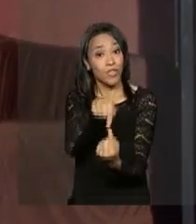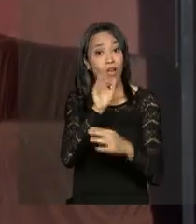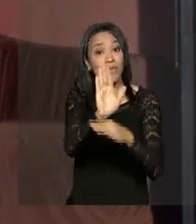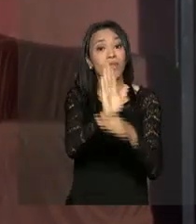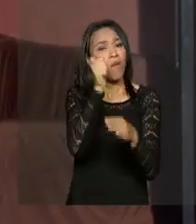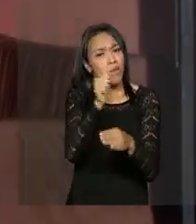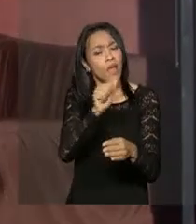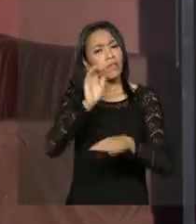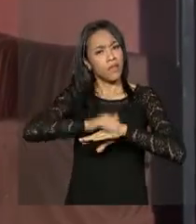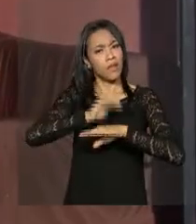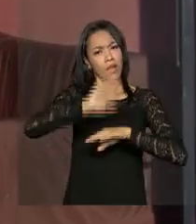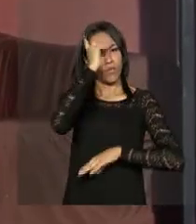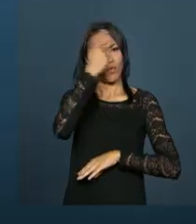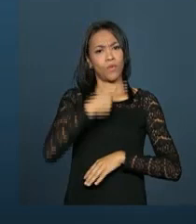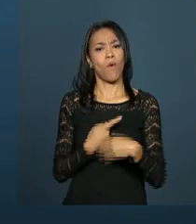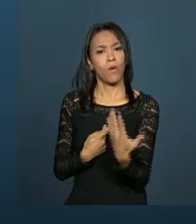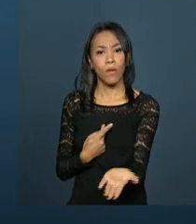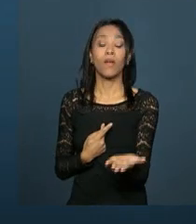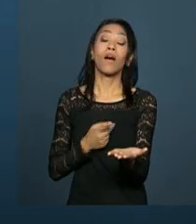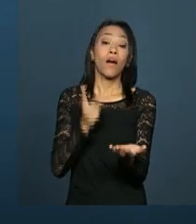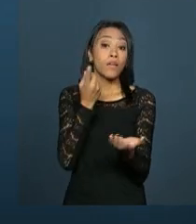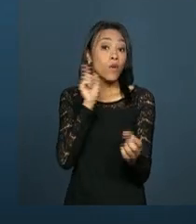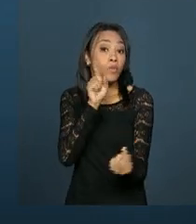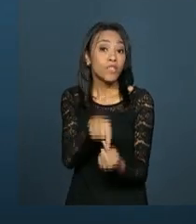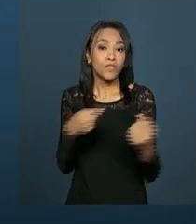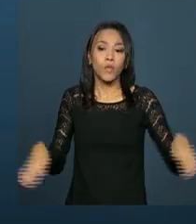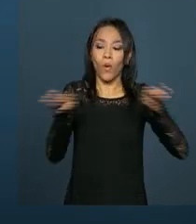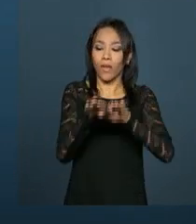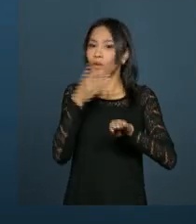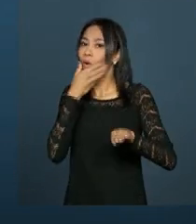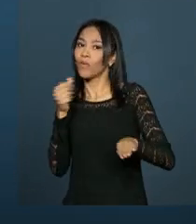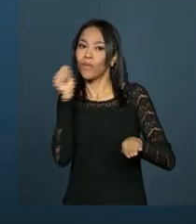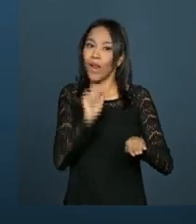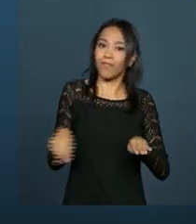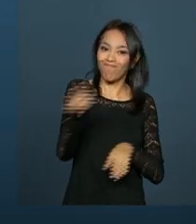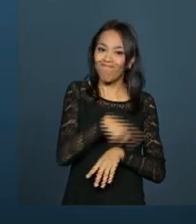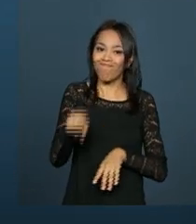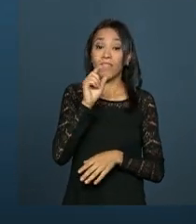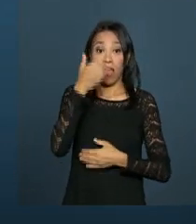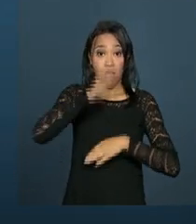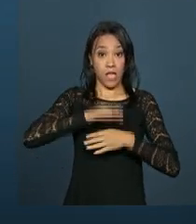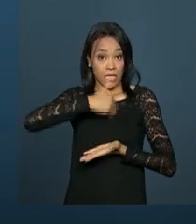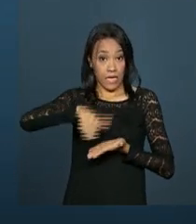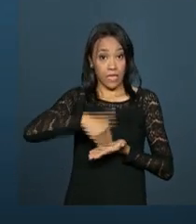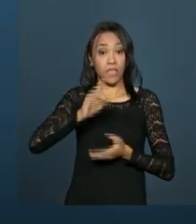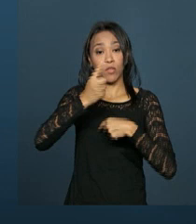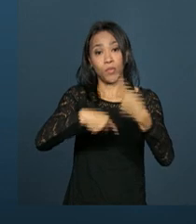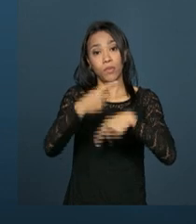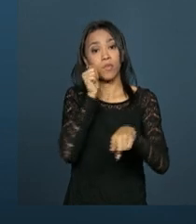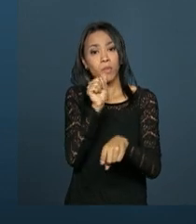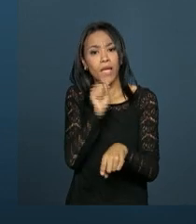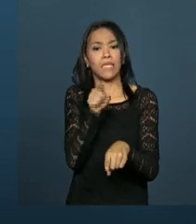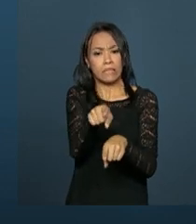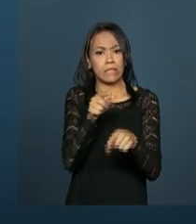a se tornar mais independente. Para promover a igualdade entre homens e mulheres, a Secretaria de Políticas para as Mulheres